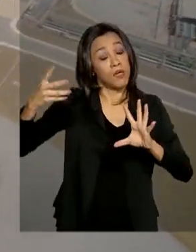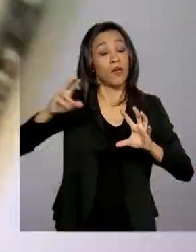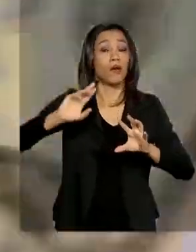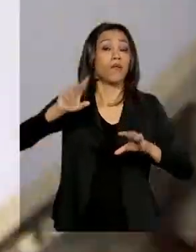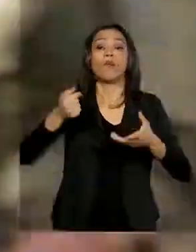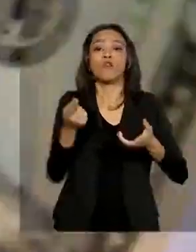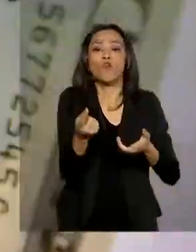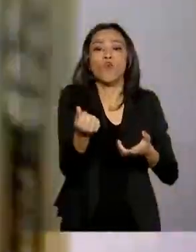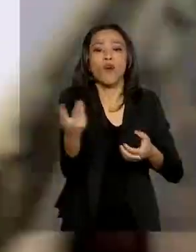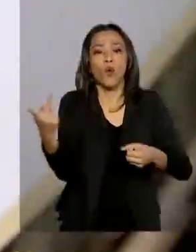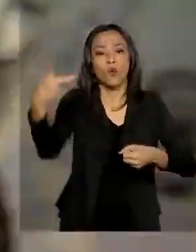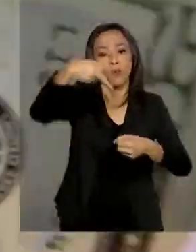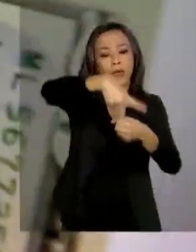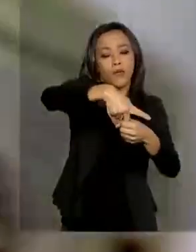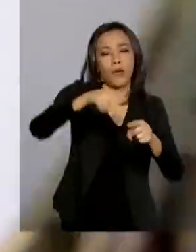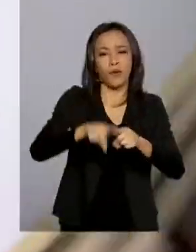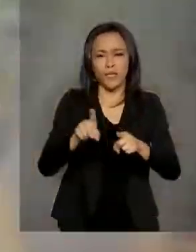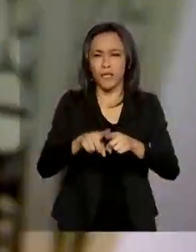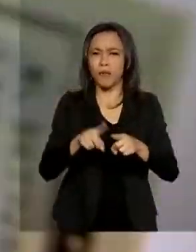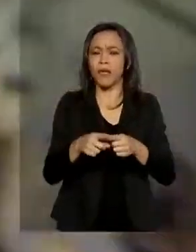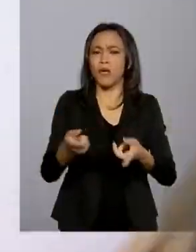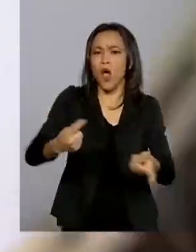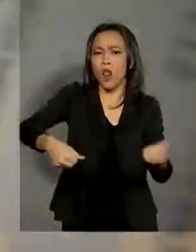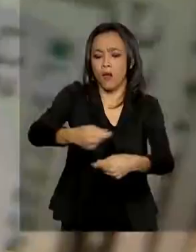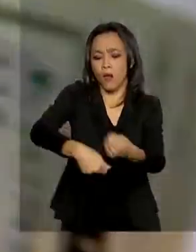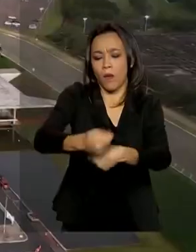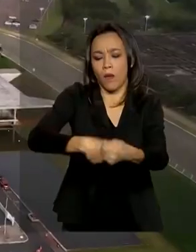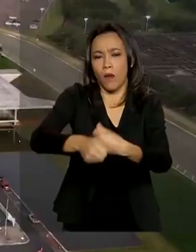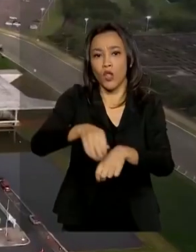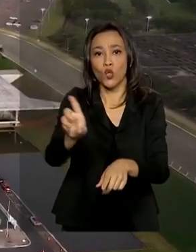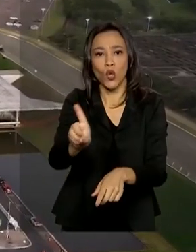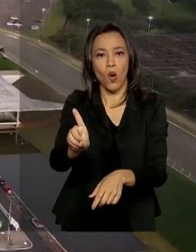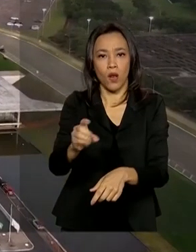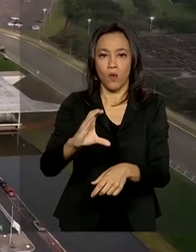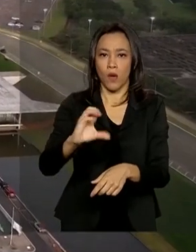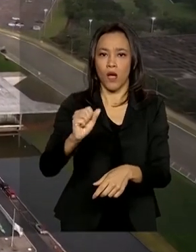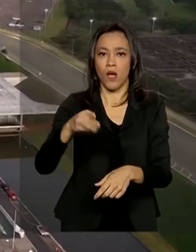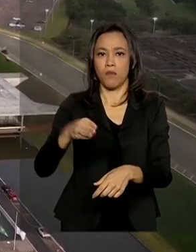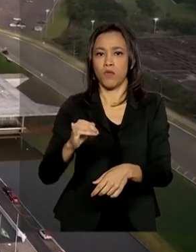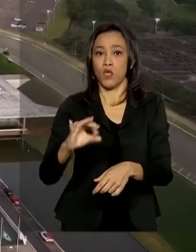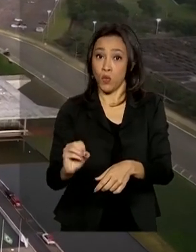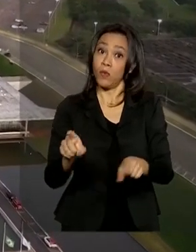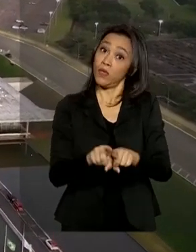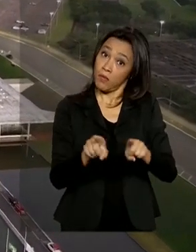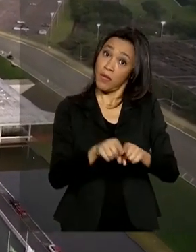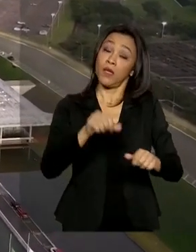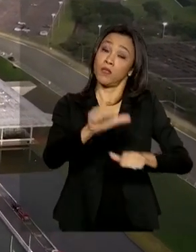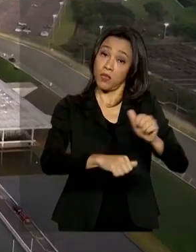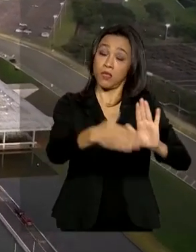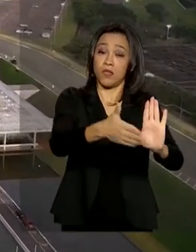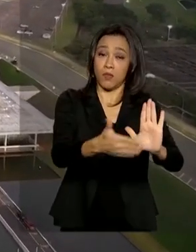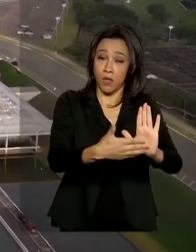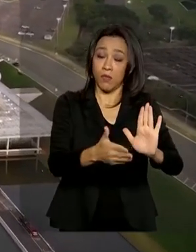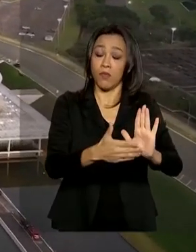petróleo e a variação do câmbio do dólar. Além da aprovação das reformas tributária e administrativa.